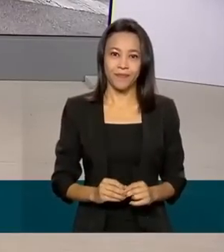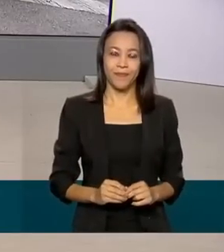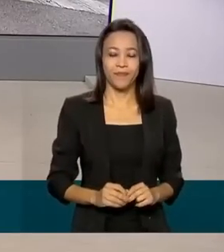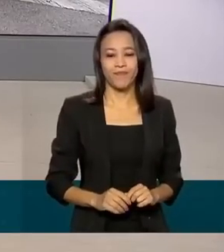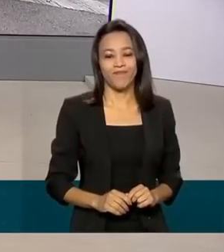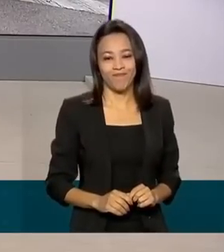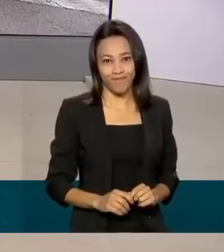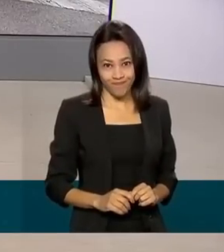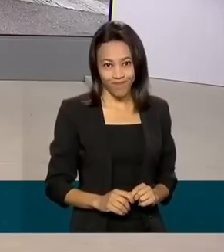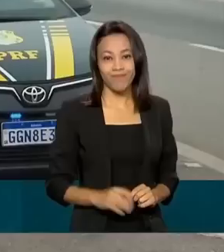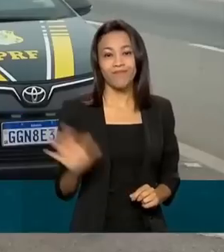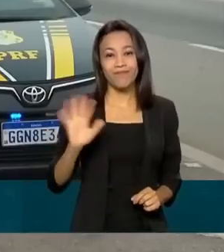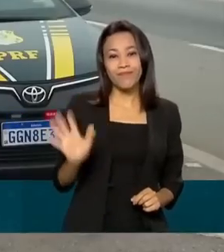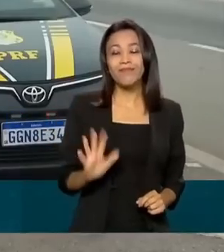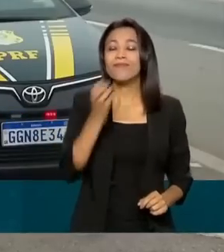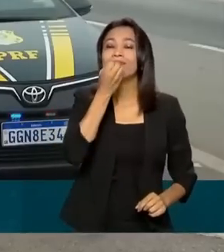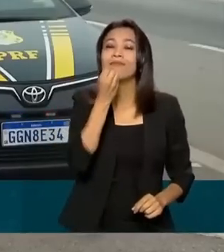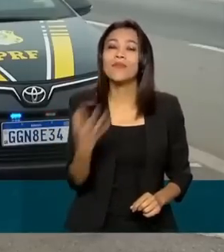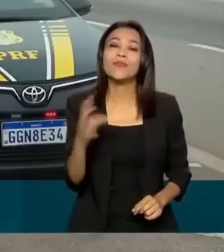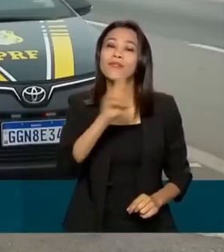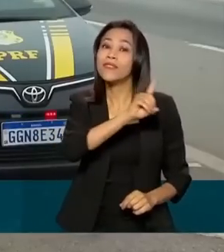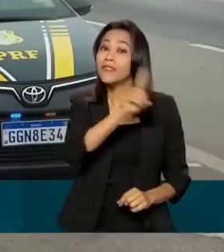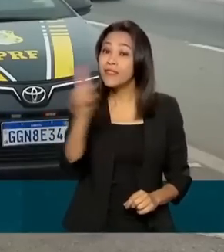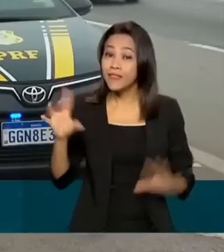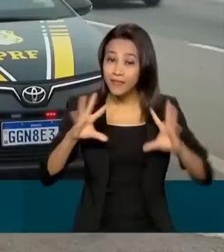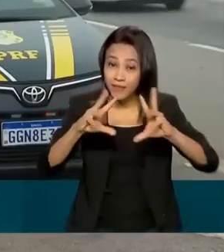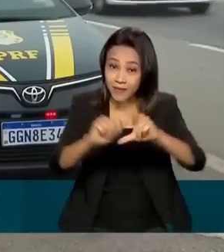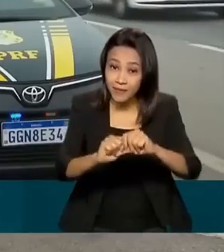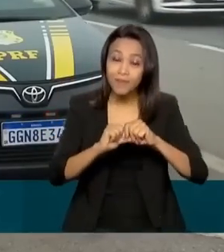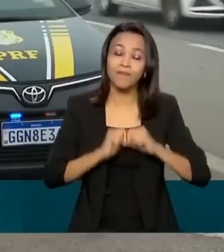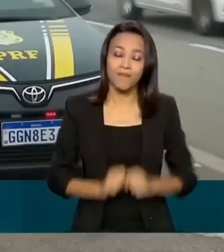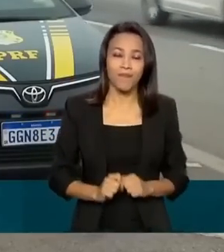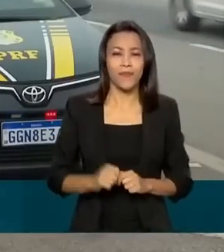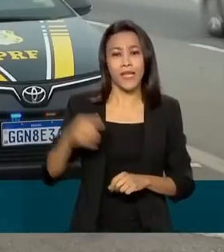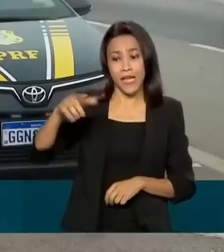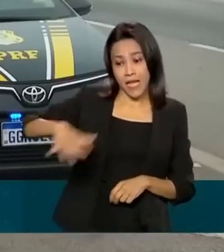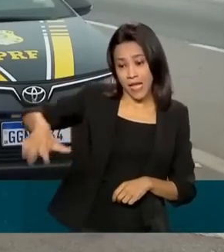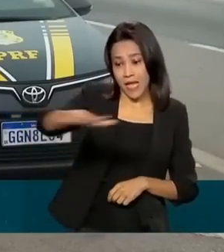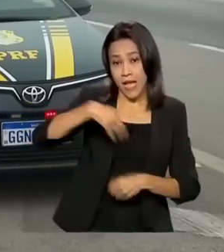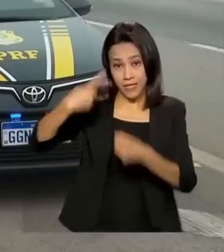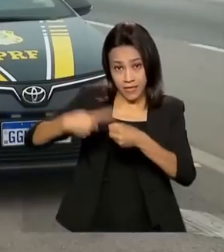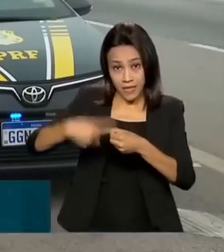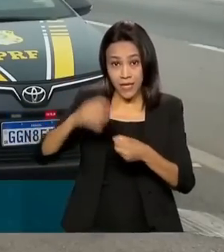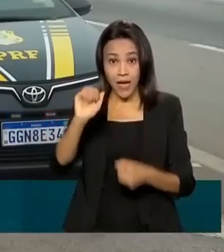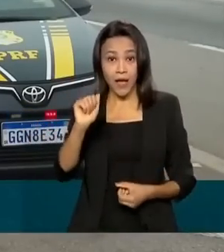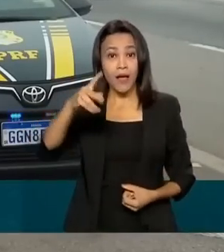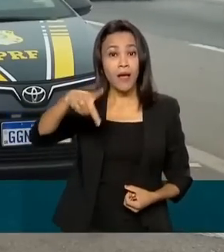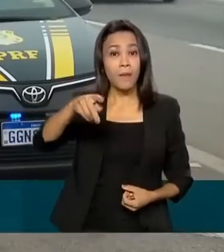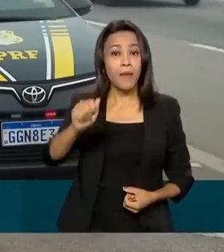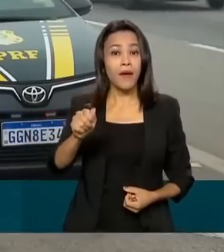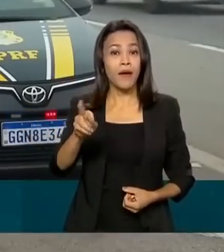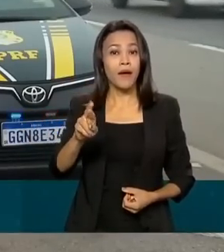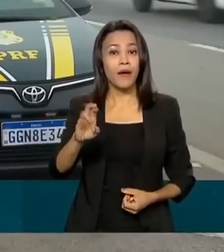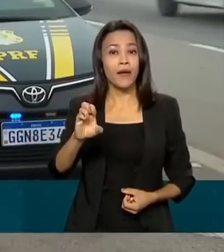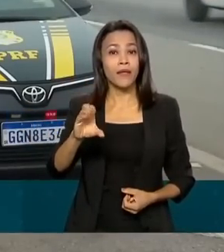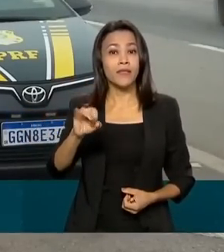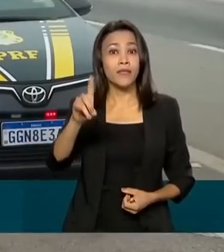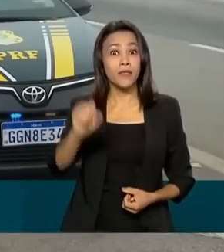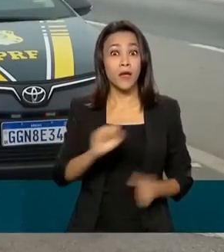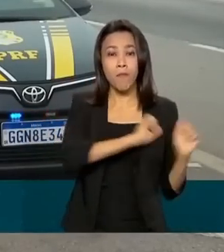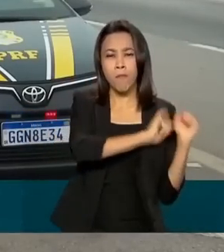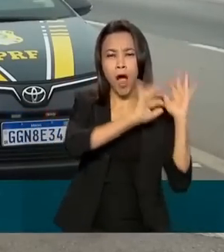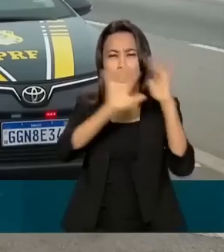Oi, bom dia, Mara. Bom dia para todo mundo. Olha, durante o feriado, a cidade de Aparecida chega a receber 160